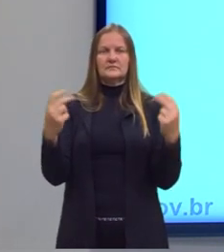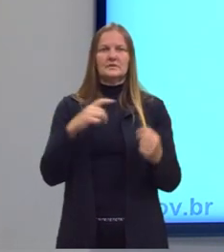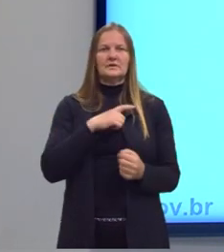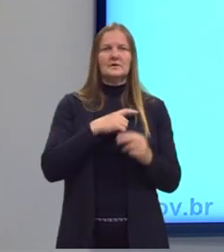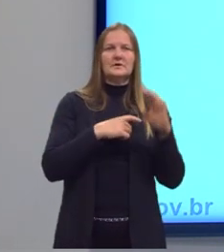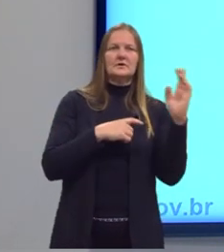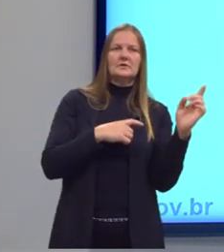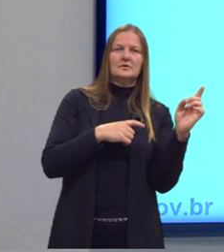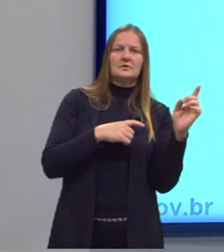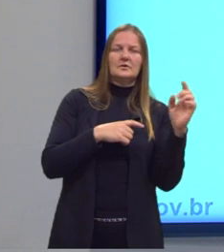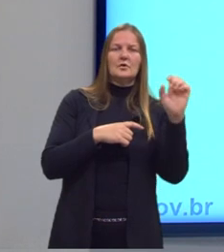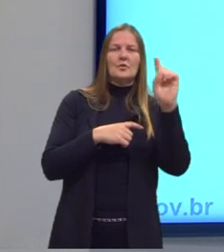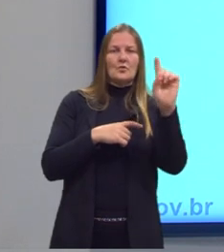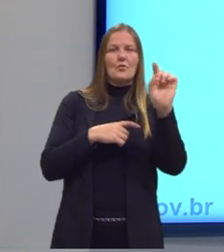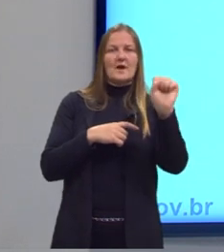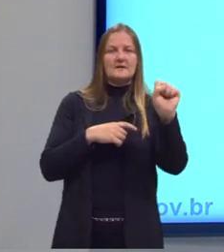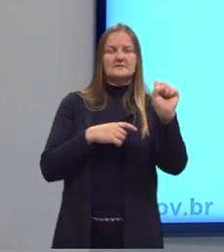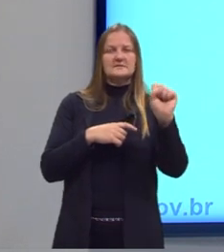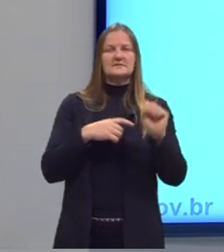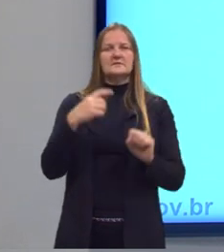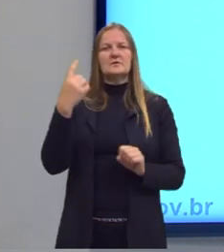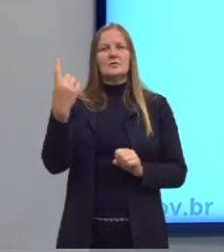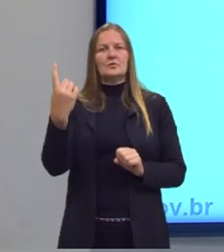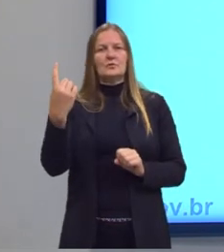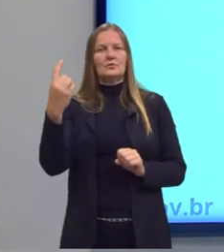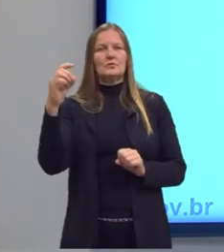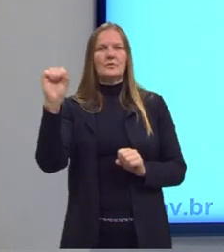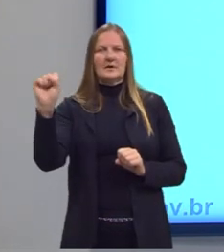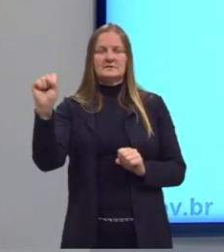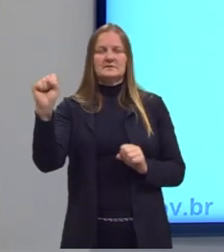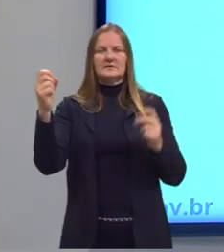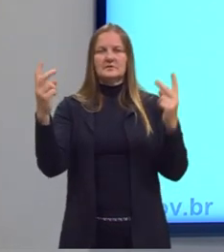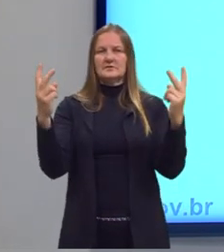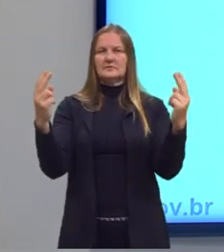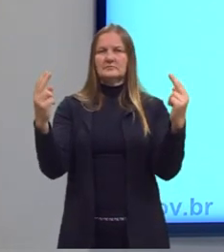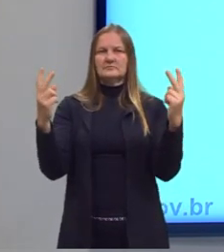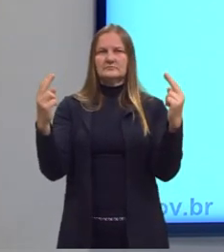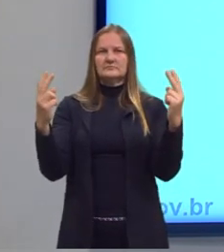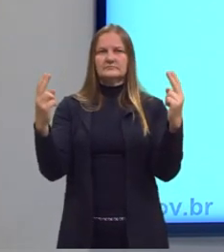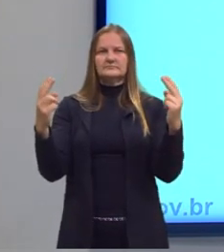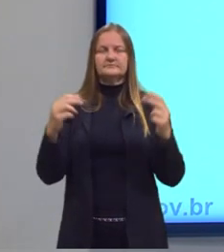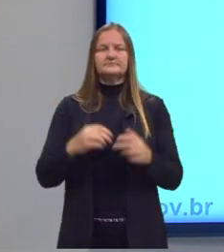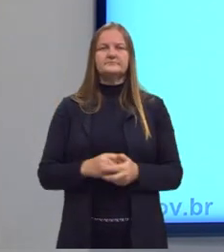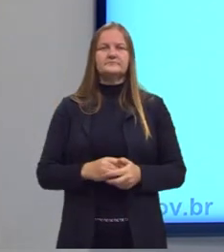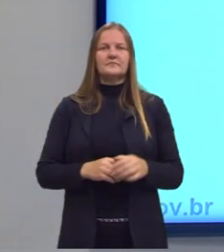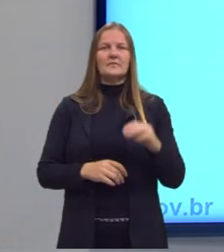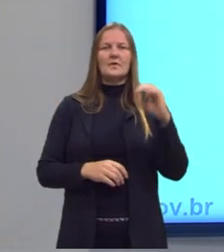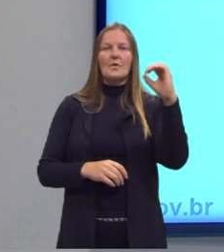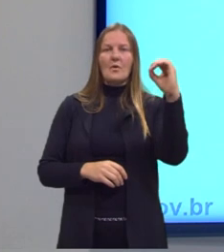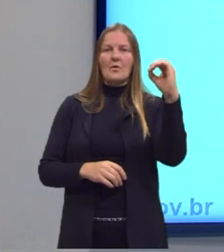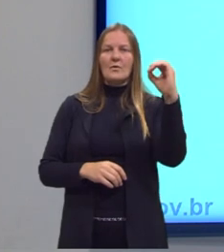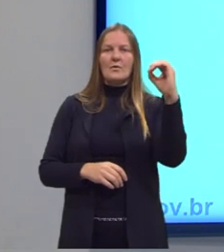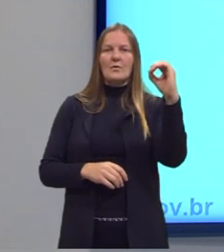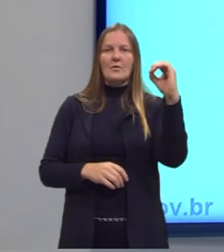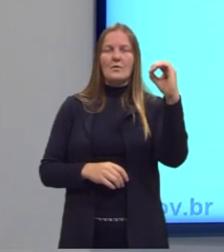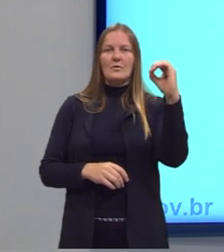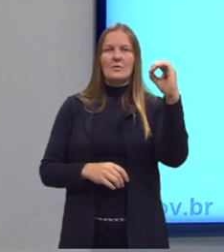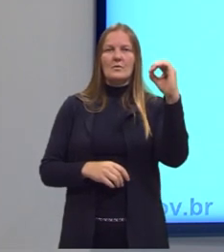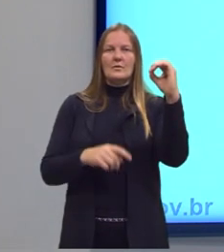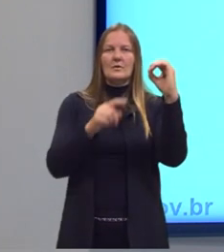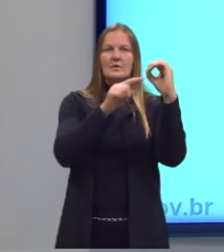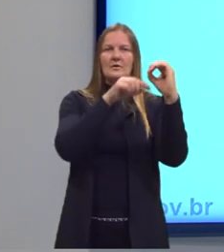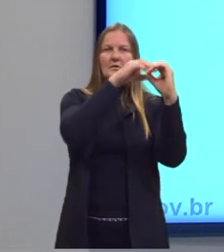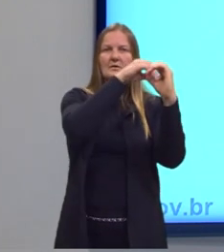tenho 1S, um enxofre, tenho 1S. Oxigênio, eu tenho nessa